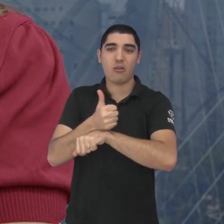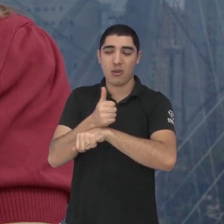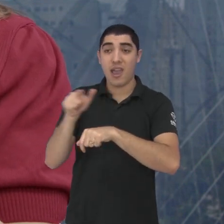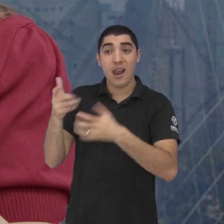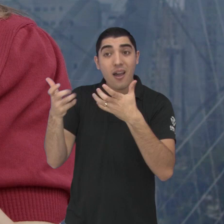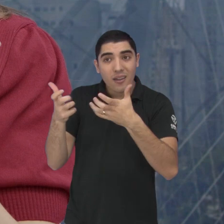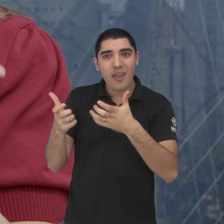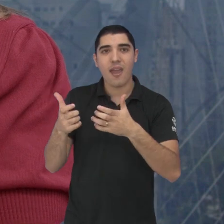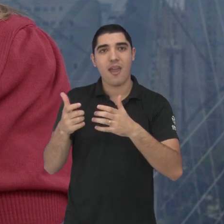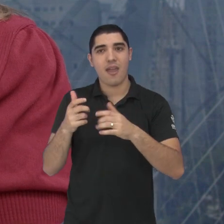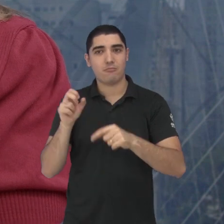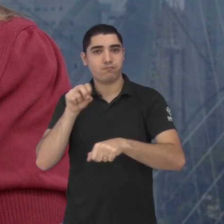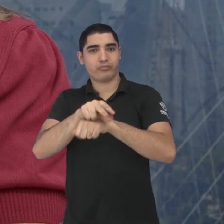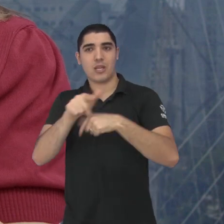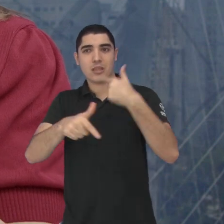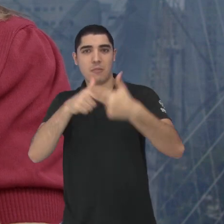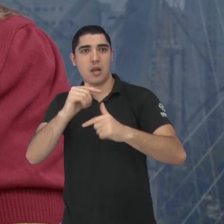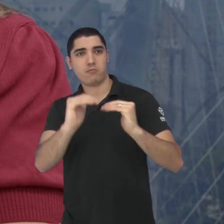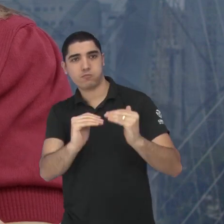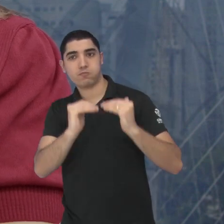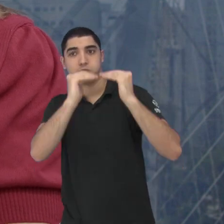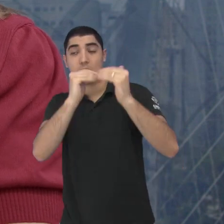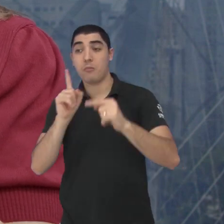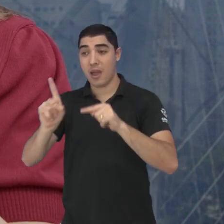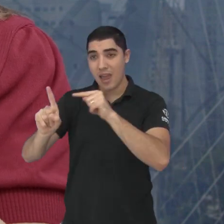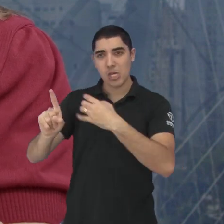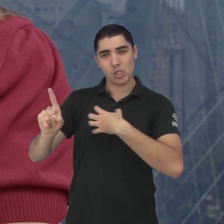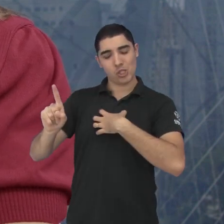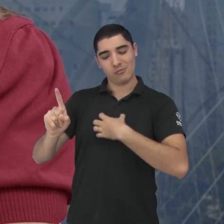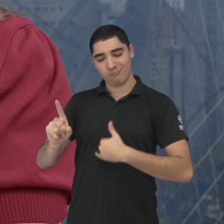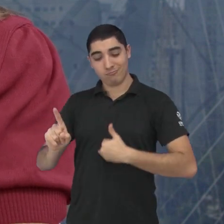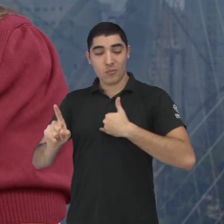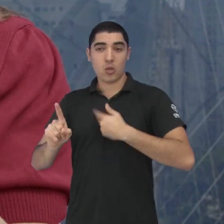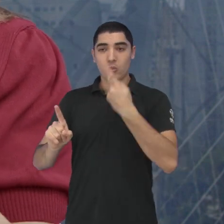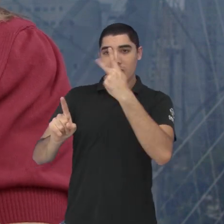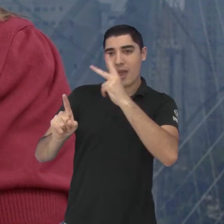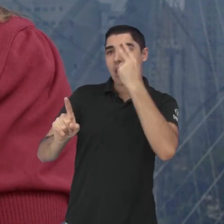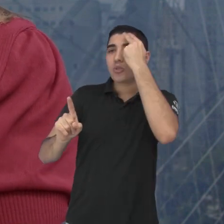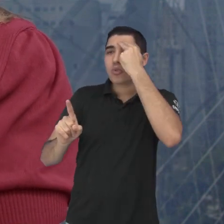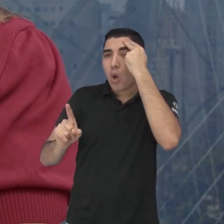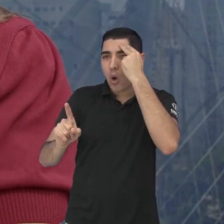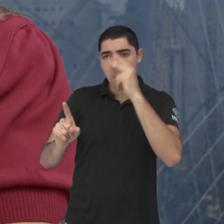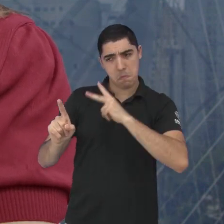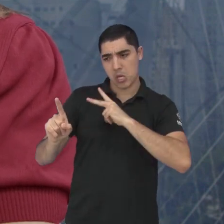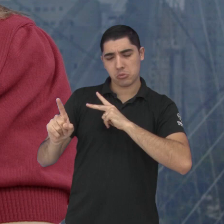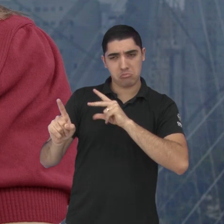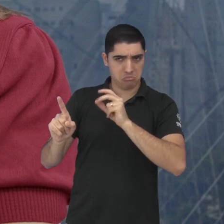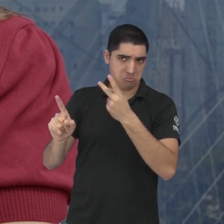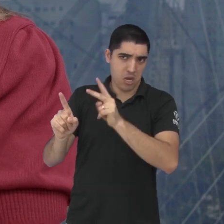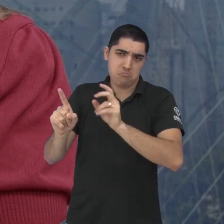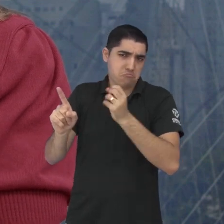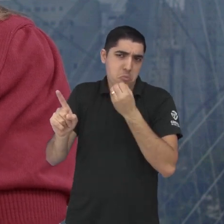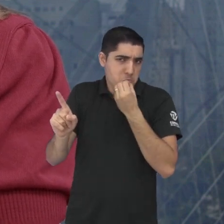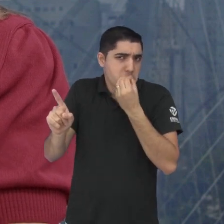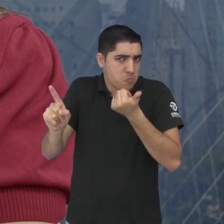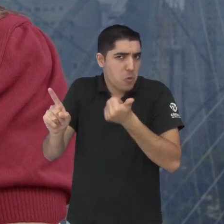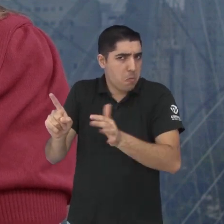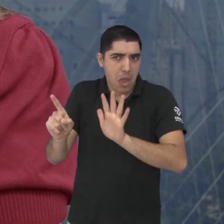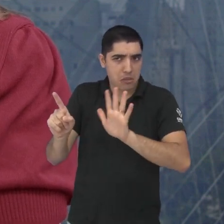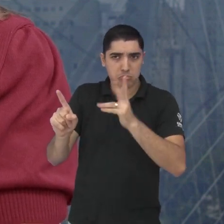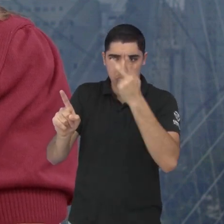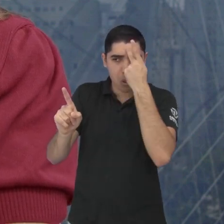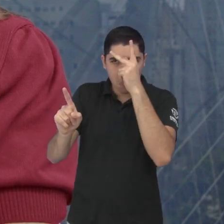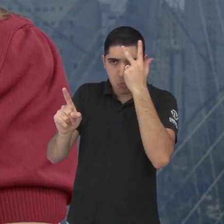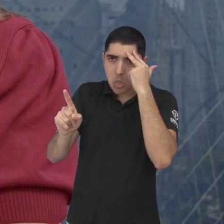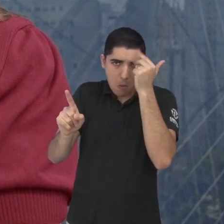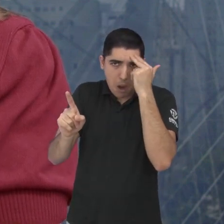de cargos mais elevados para uma satisfação de ego, pessoal mesmo. E tá tudo bem. Acho que isso